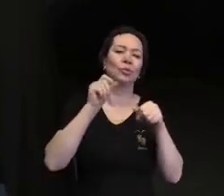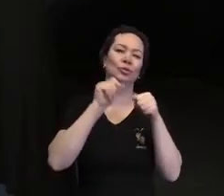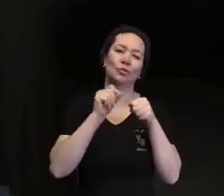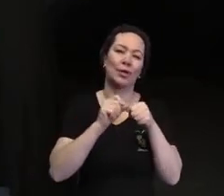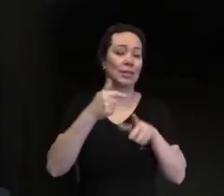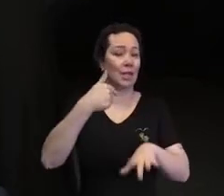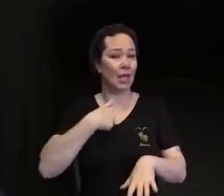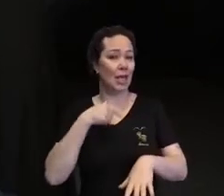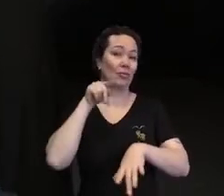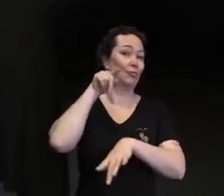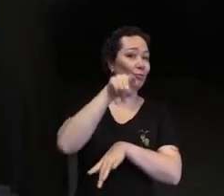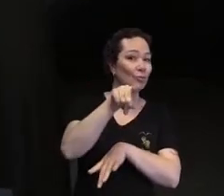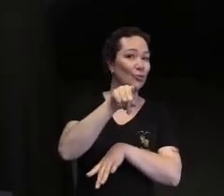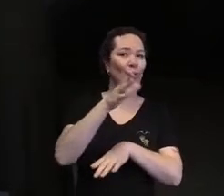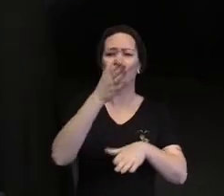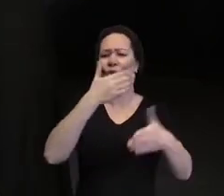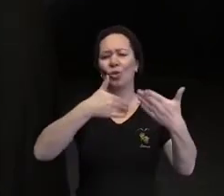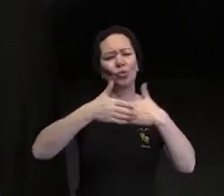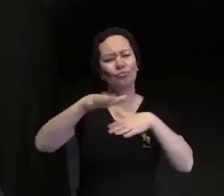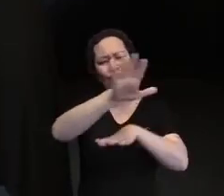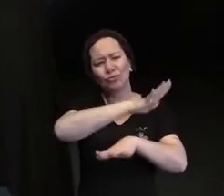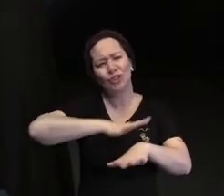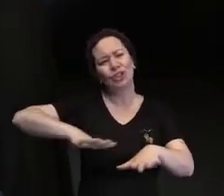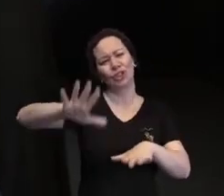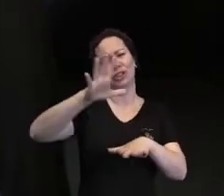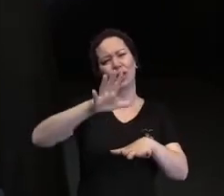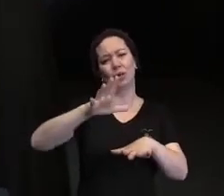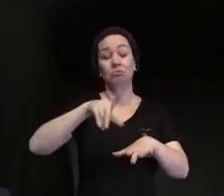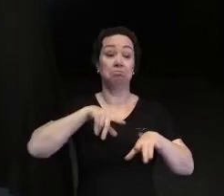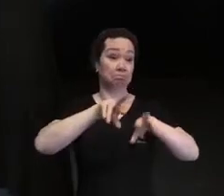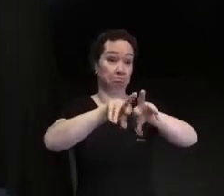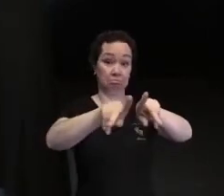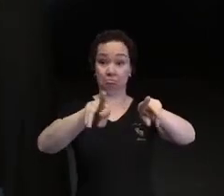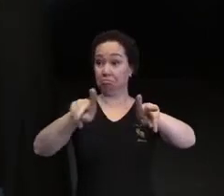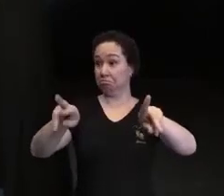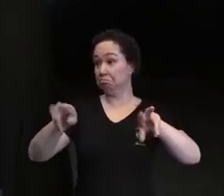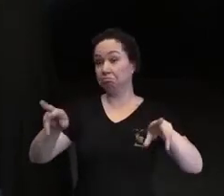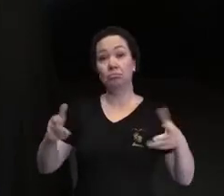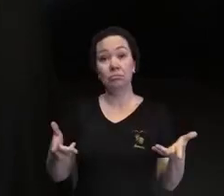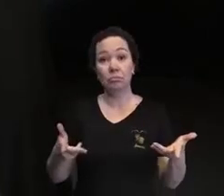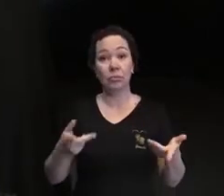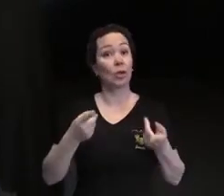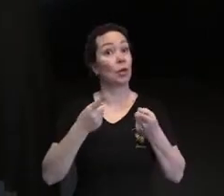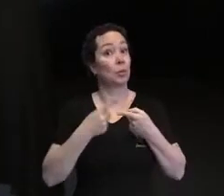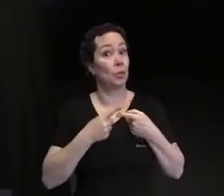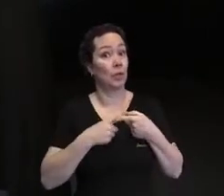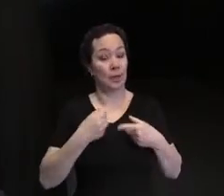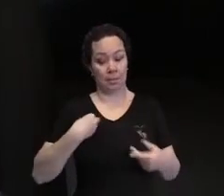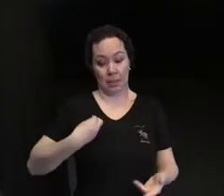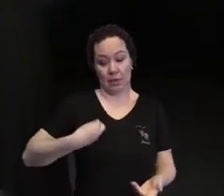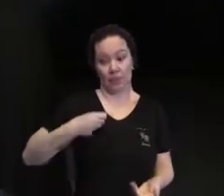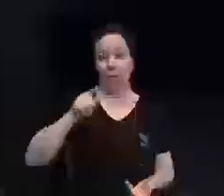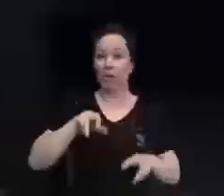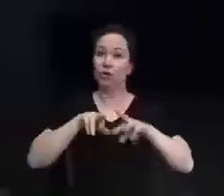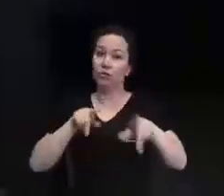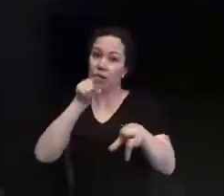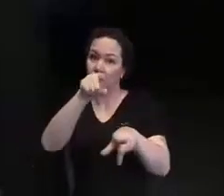você e todo mundo. Provavelmente diferentes, porque a minha vida é e foi diferente da sua.